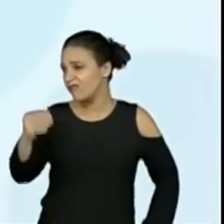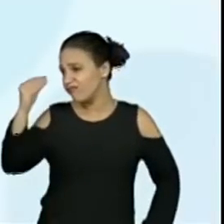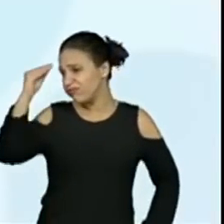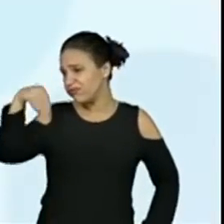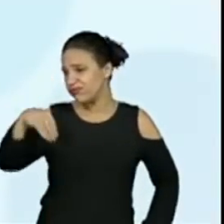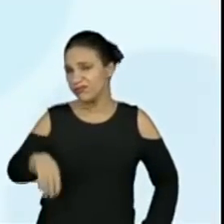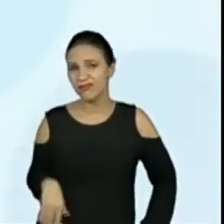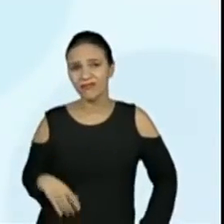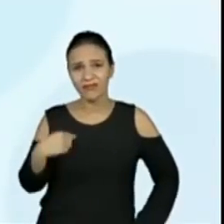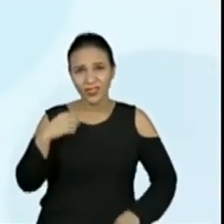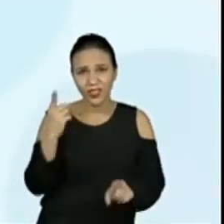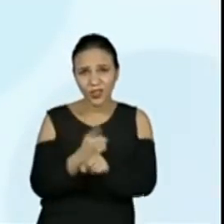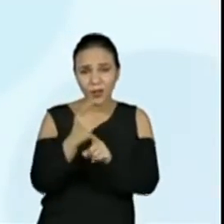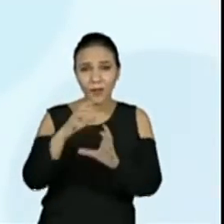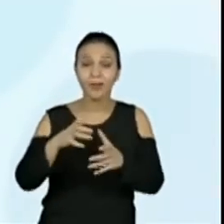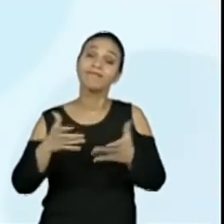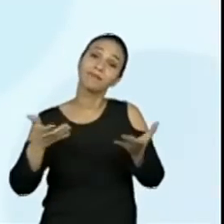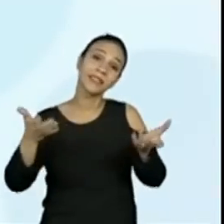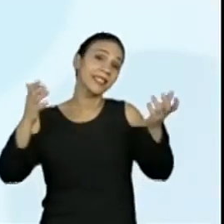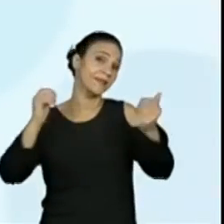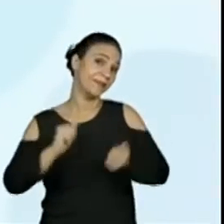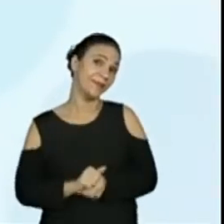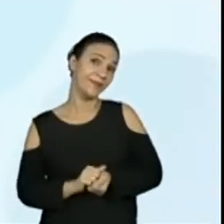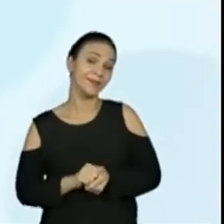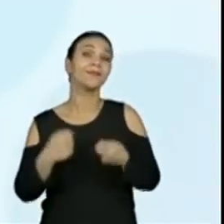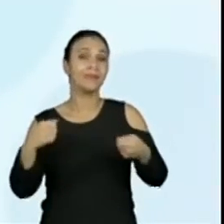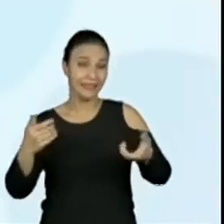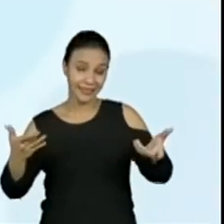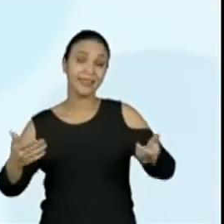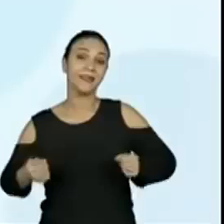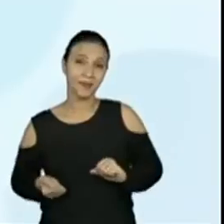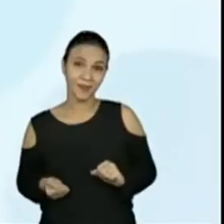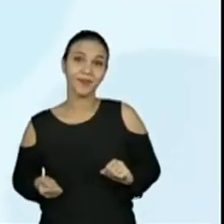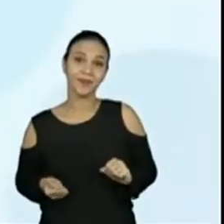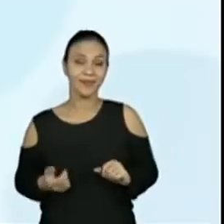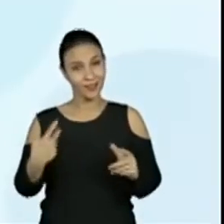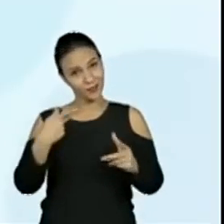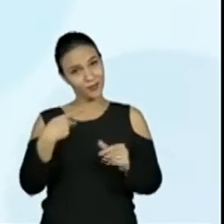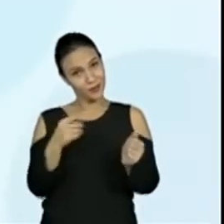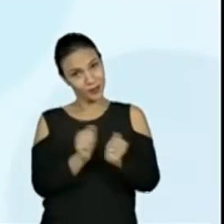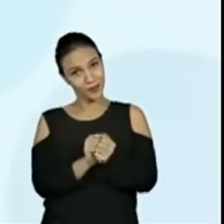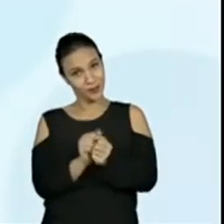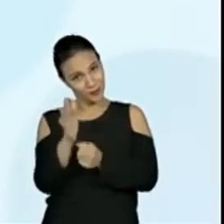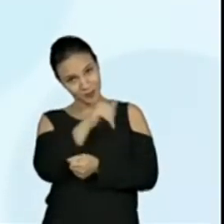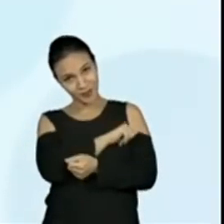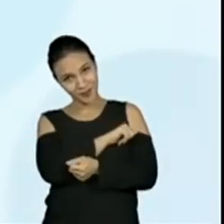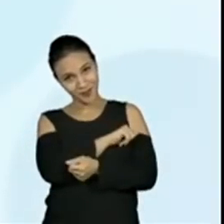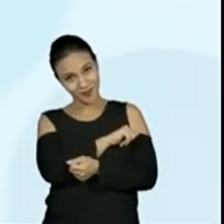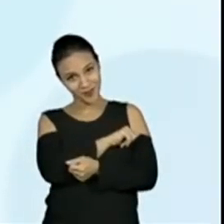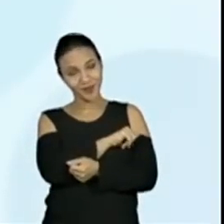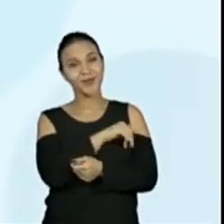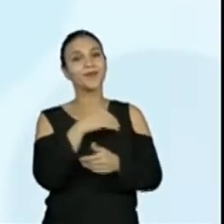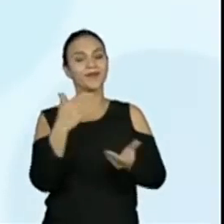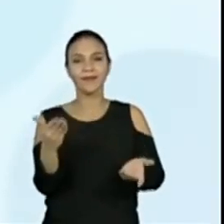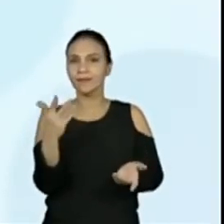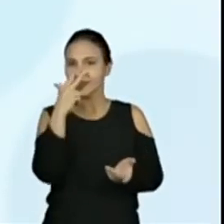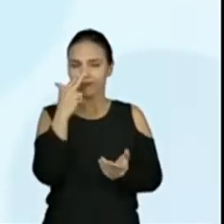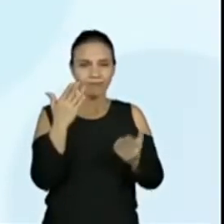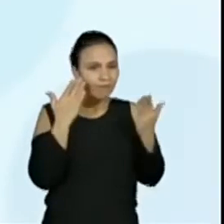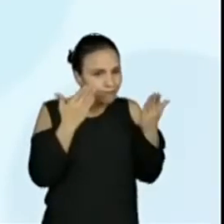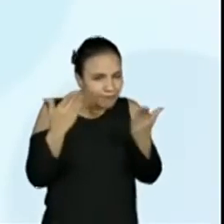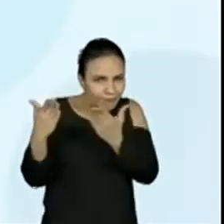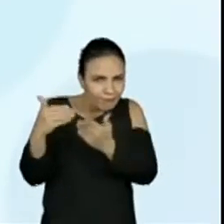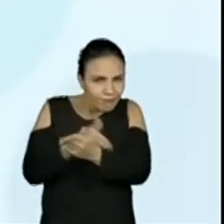para descobrir? Pois é, vai ter. A gente vai fazer isso junto, ok? Então a gente vai desvendar esse